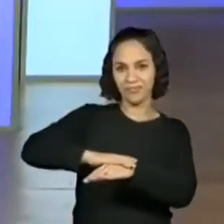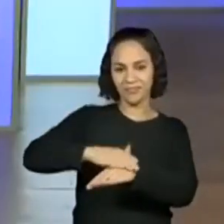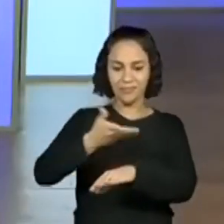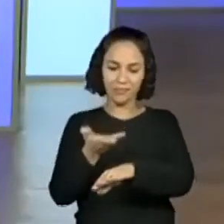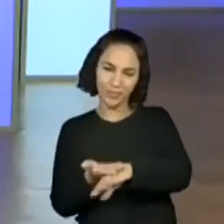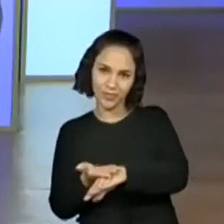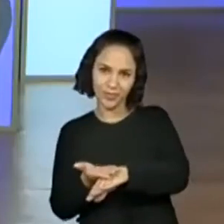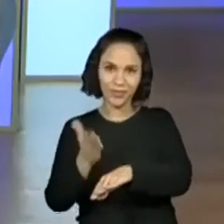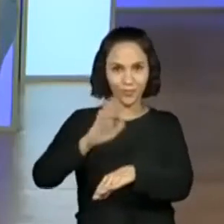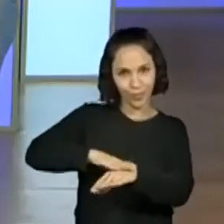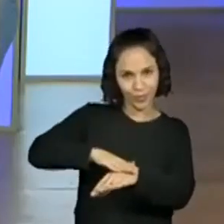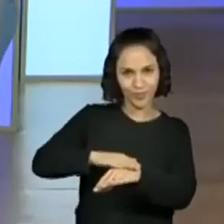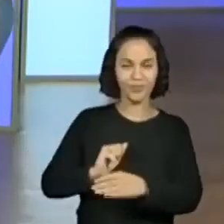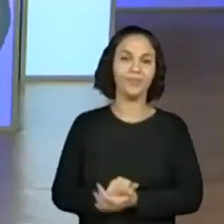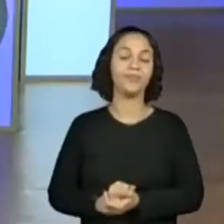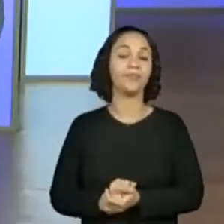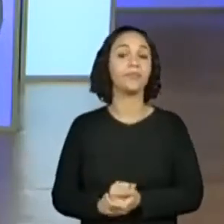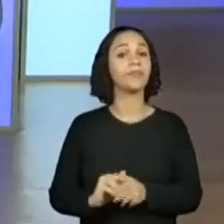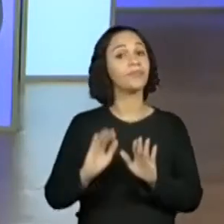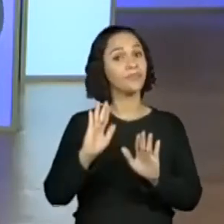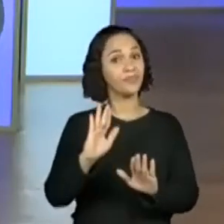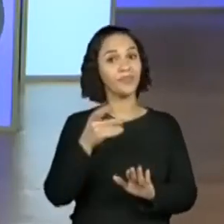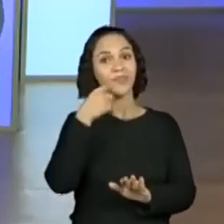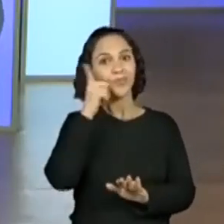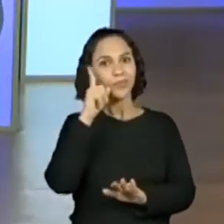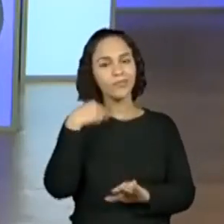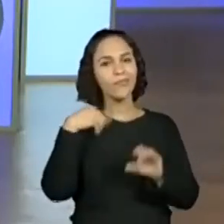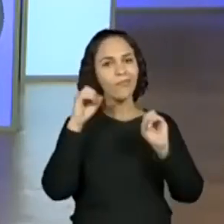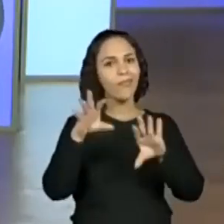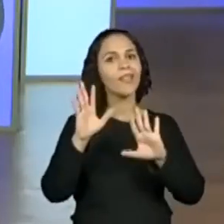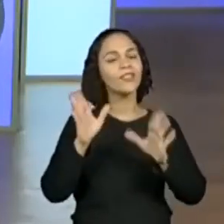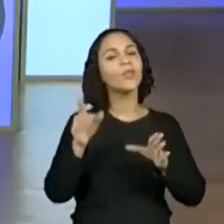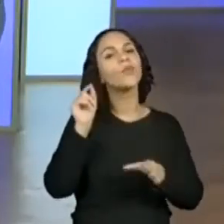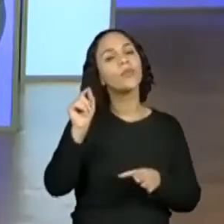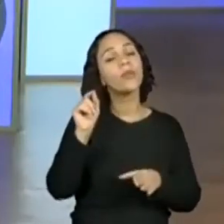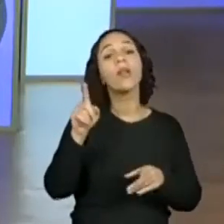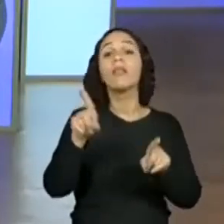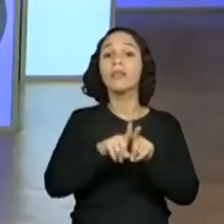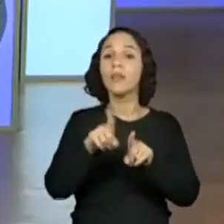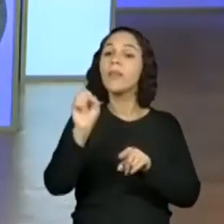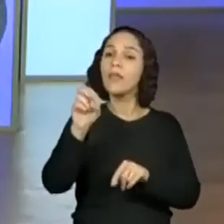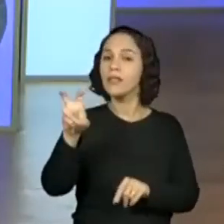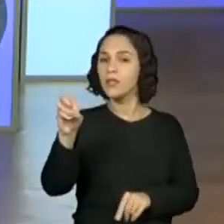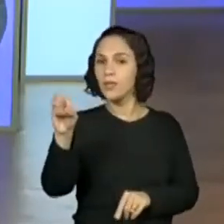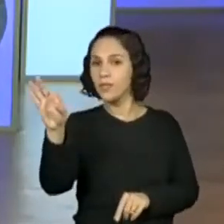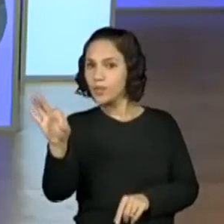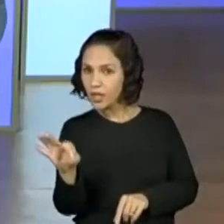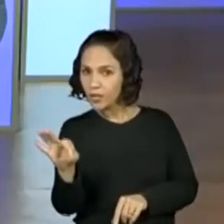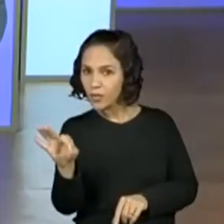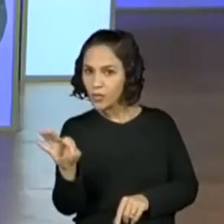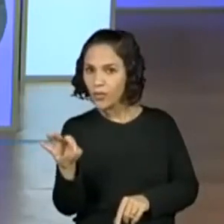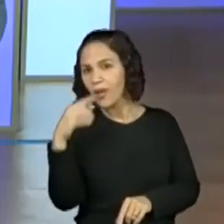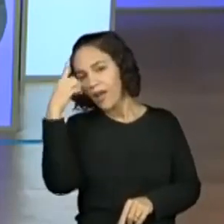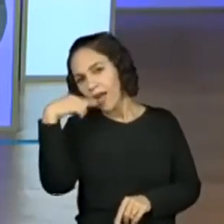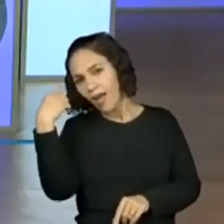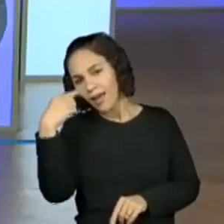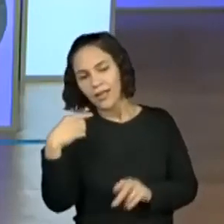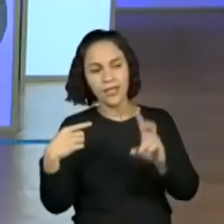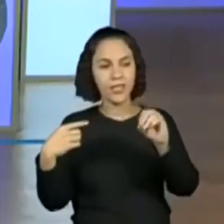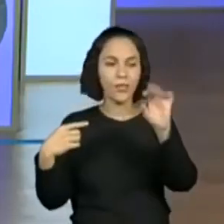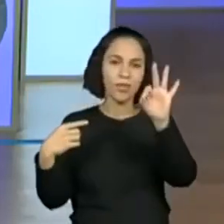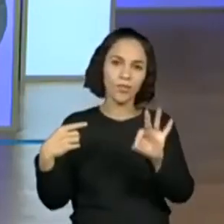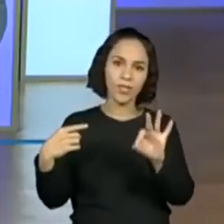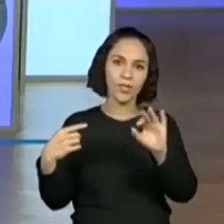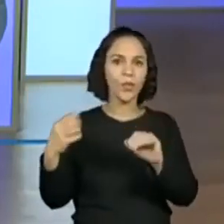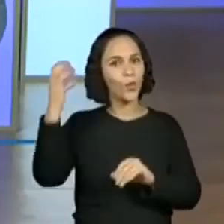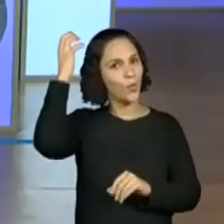no caso, a gente aprendeu ontem que num jogo de cara e coroa, também temos chances aqui prováveis. Sim. Certo? Uhum. Eu